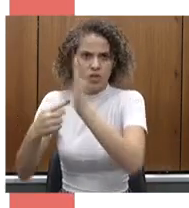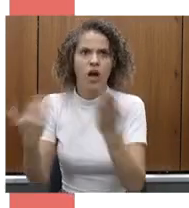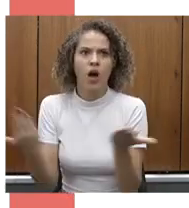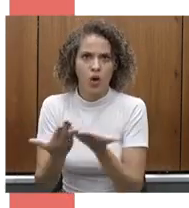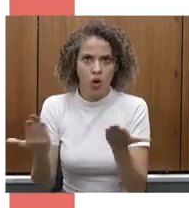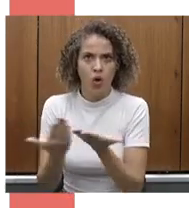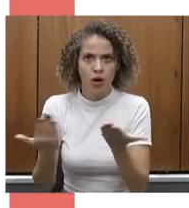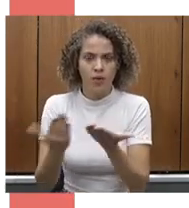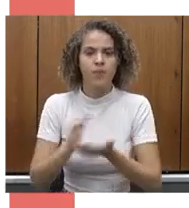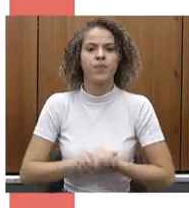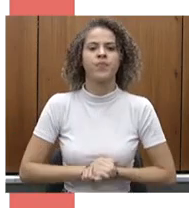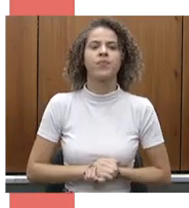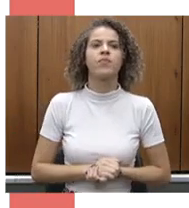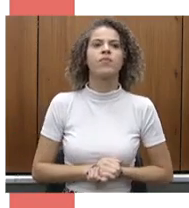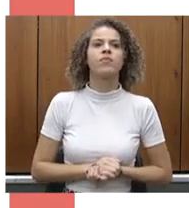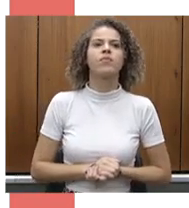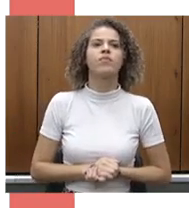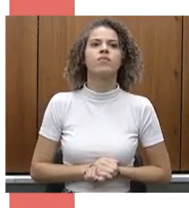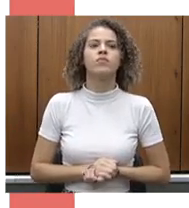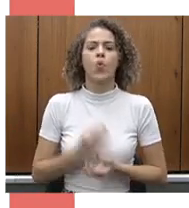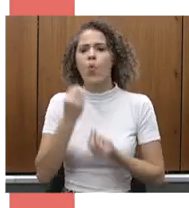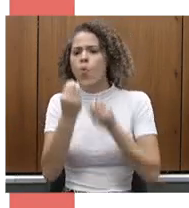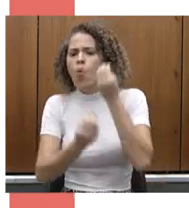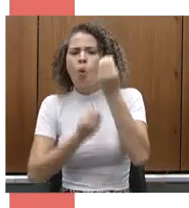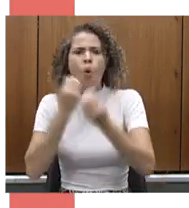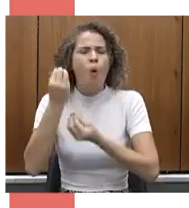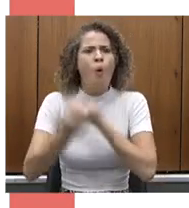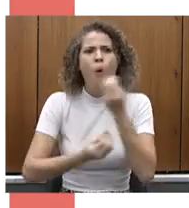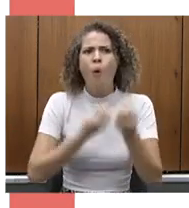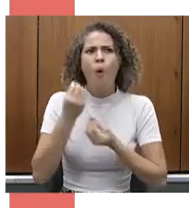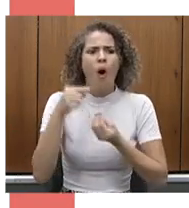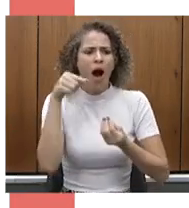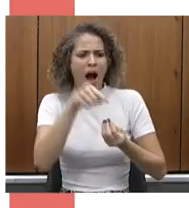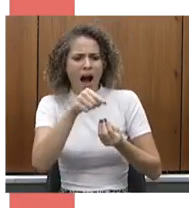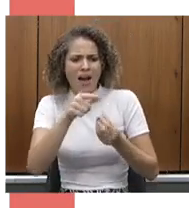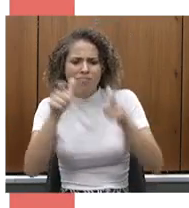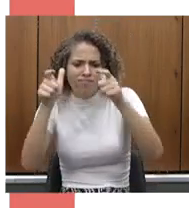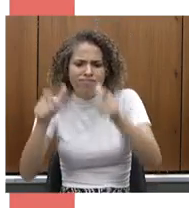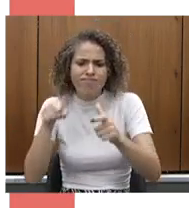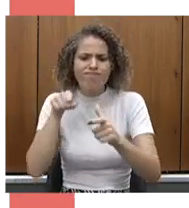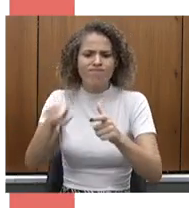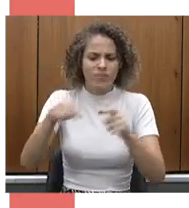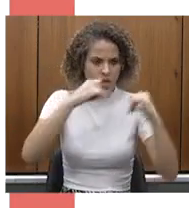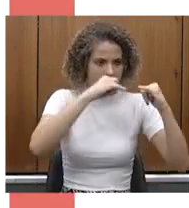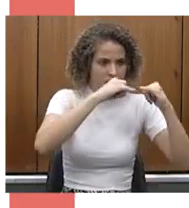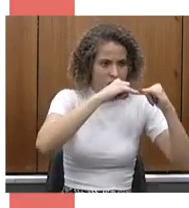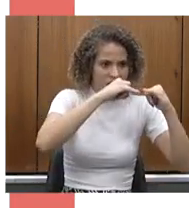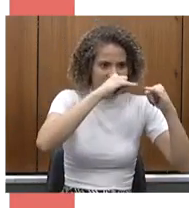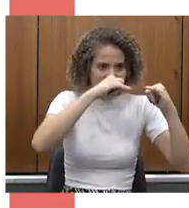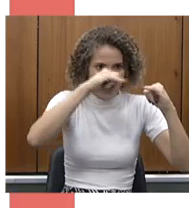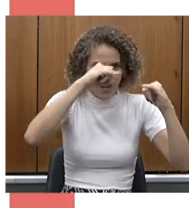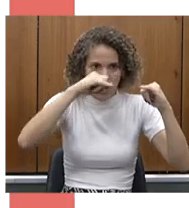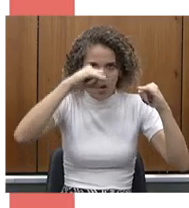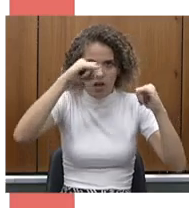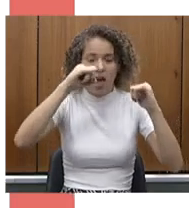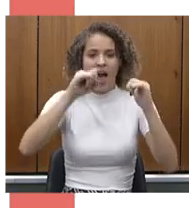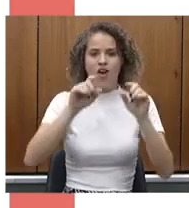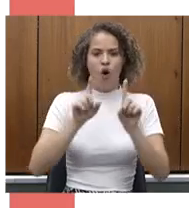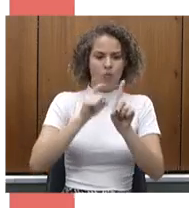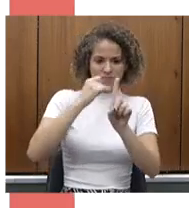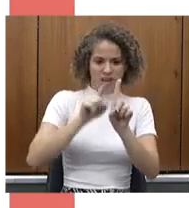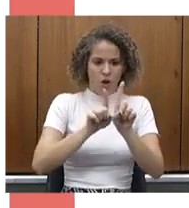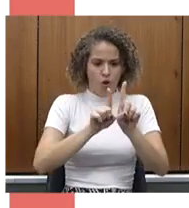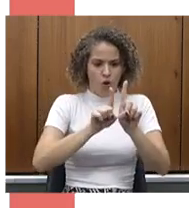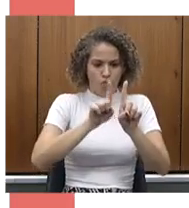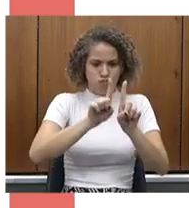no próximo slide. Mas olha como o espaço entre a linha preta e a coluna foi diminuindo até